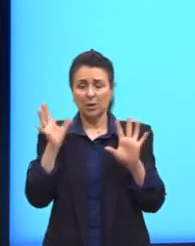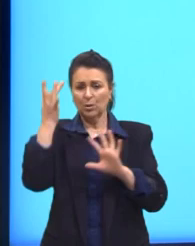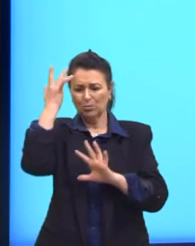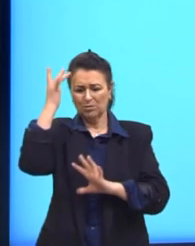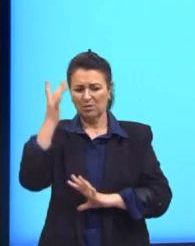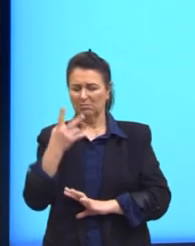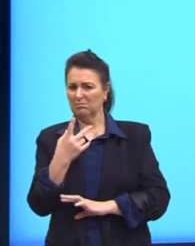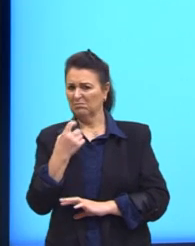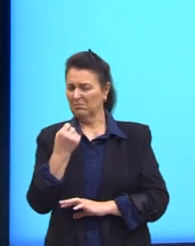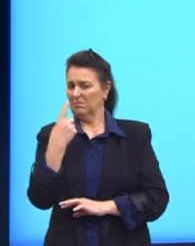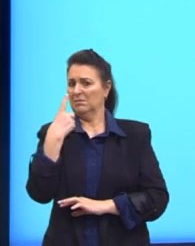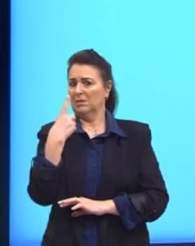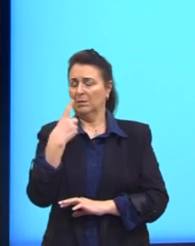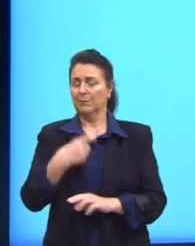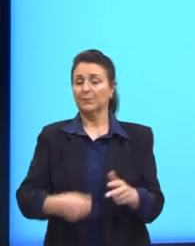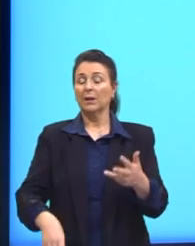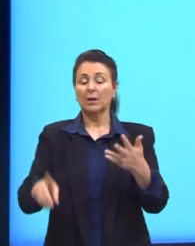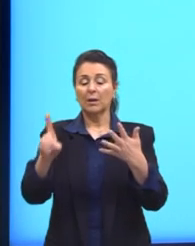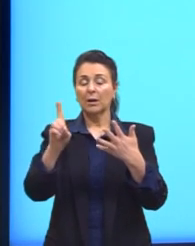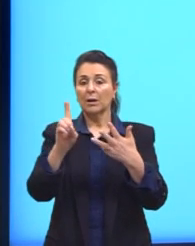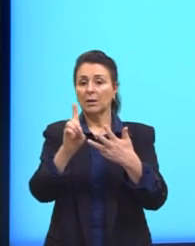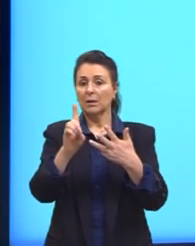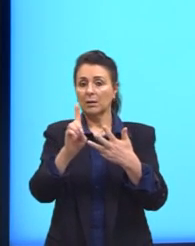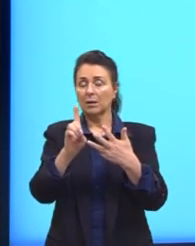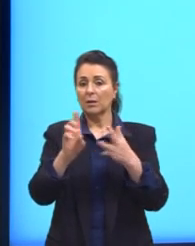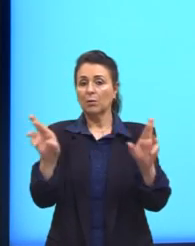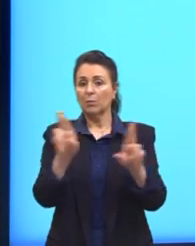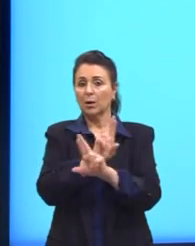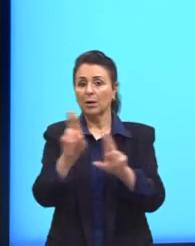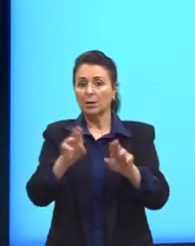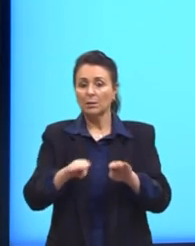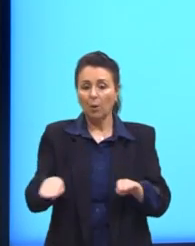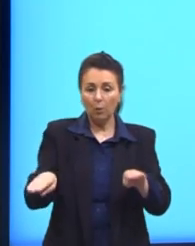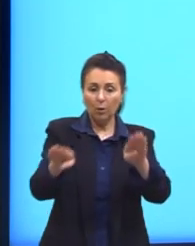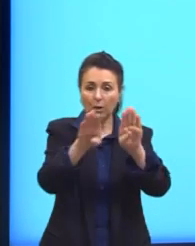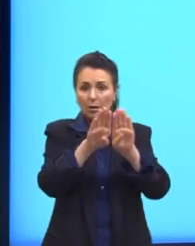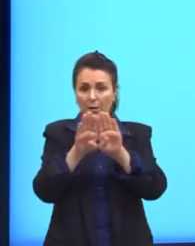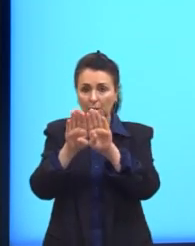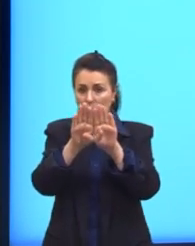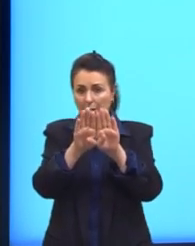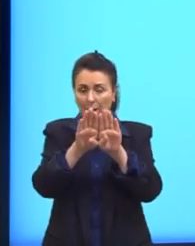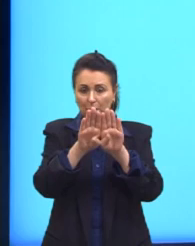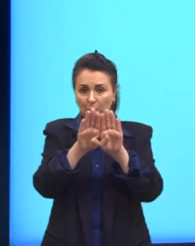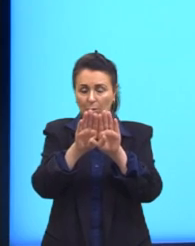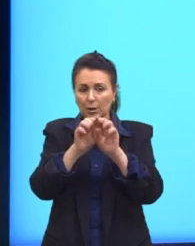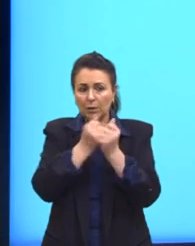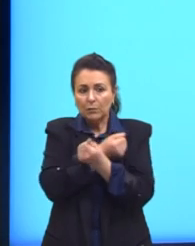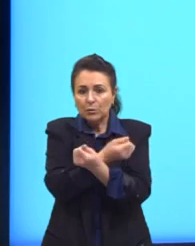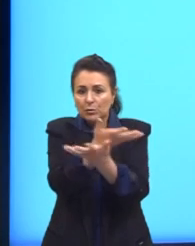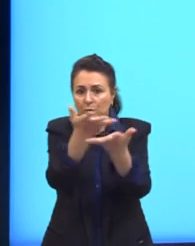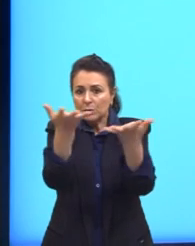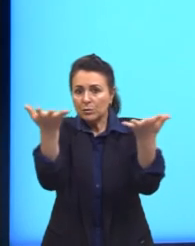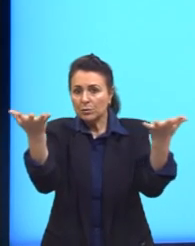estranho. Letra D. Em uma relação igualitária em que privilégios são distribuídos